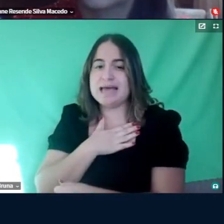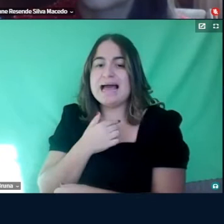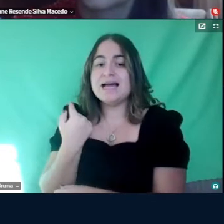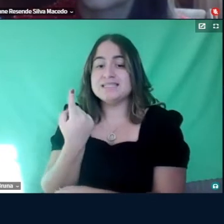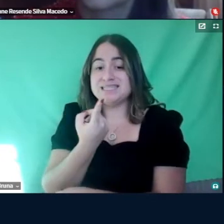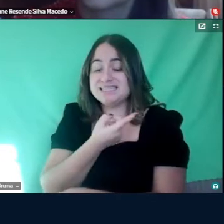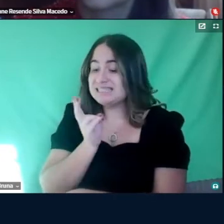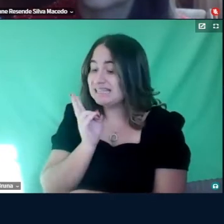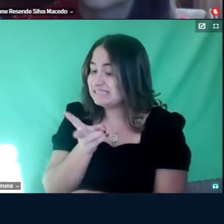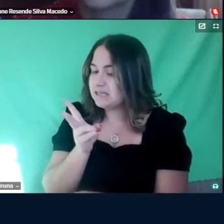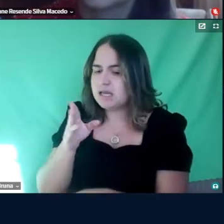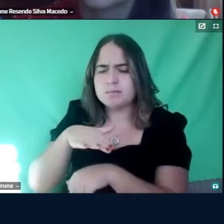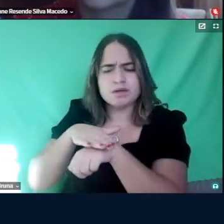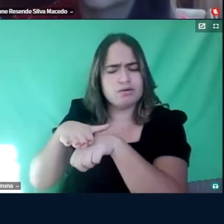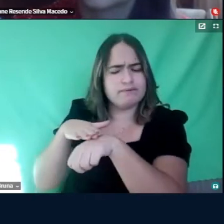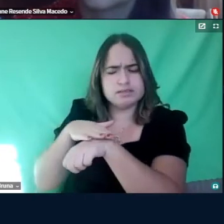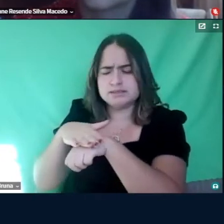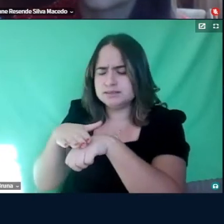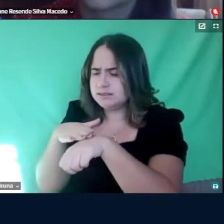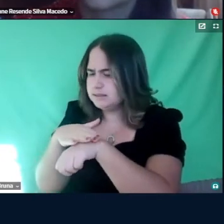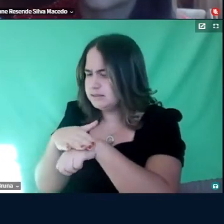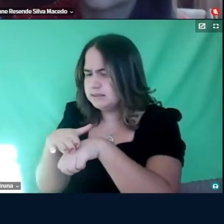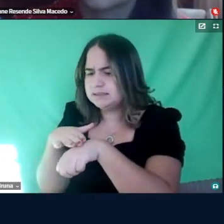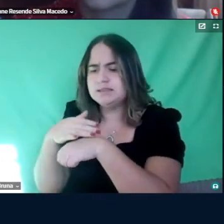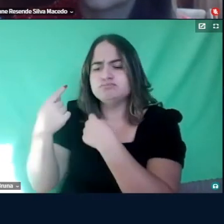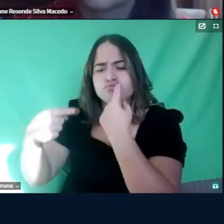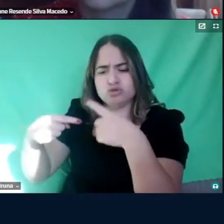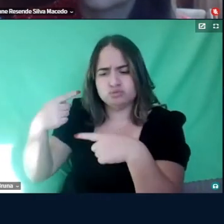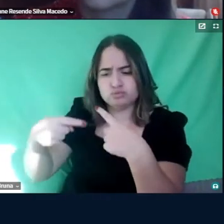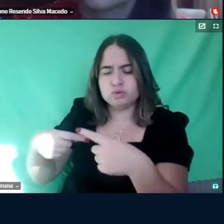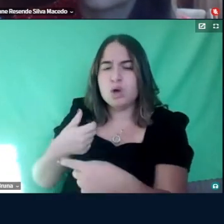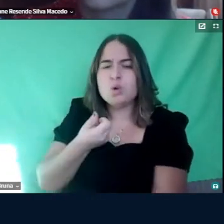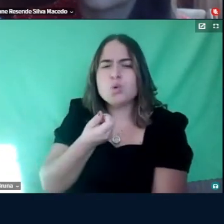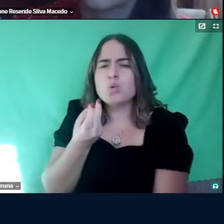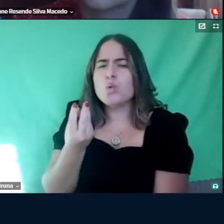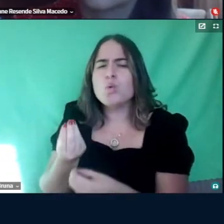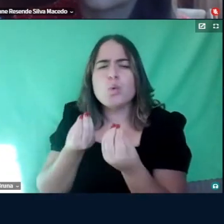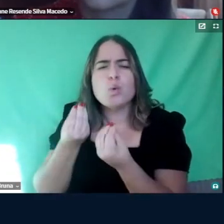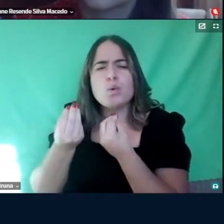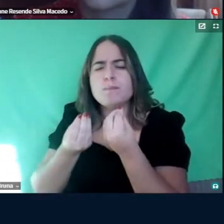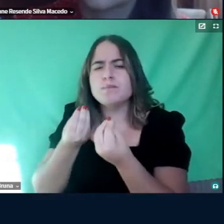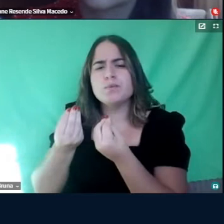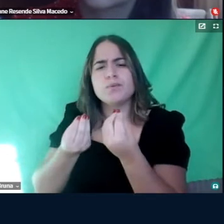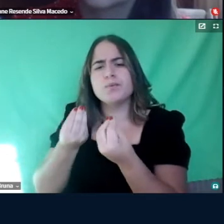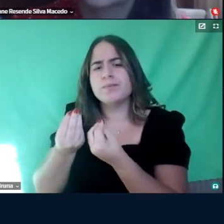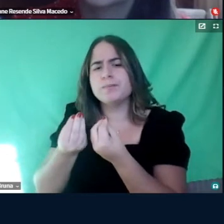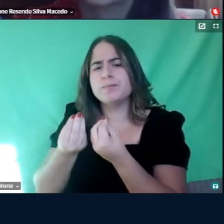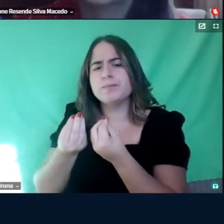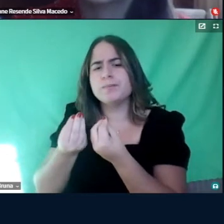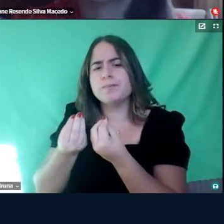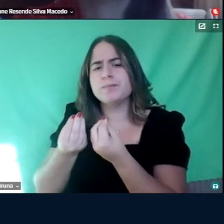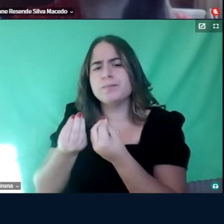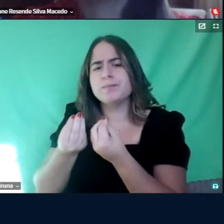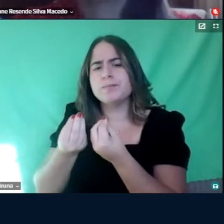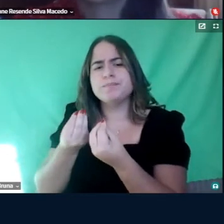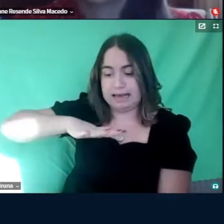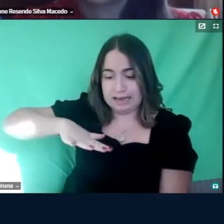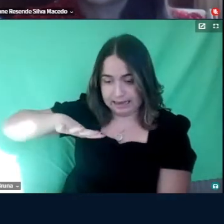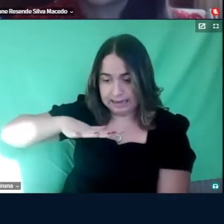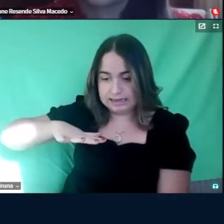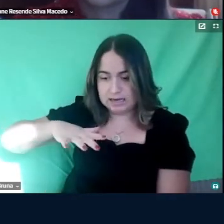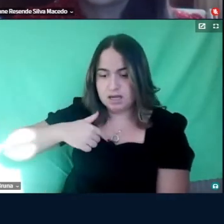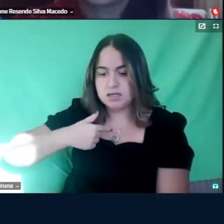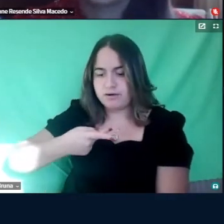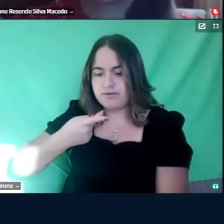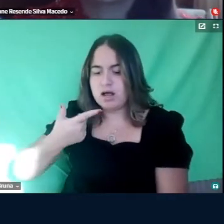sempre conversando sobre isso, né, o quanto que a nossa área, né, eu digo a